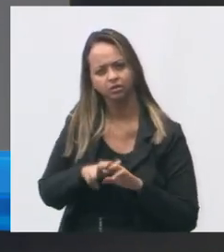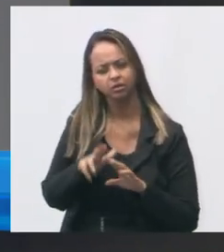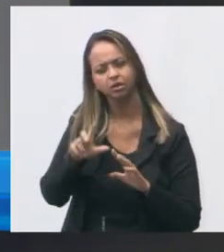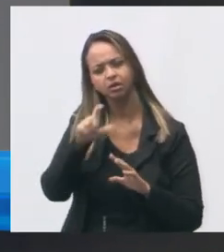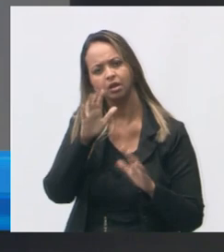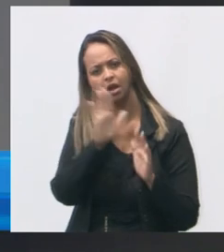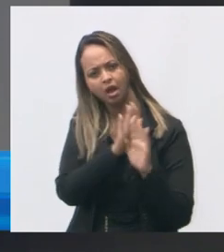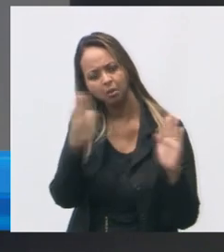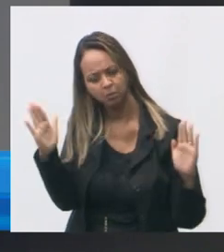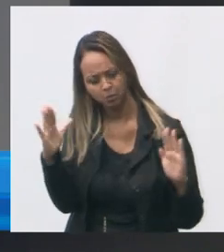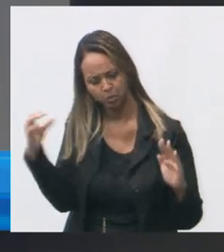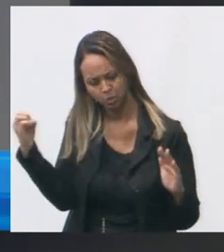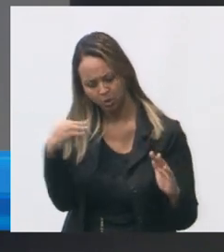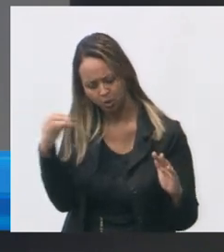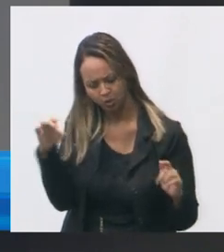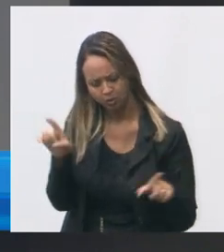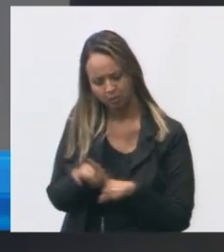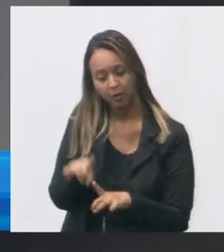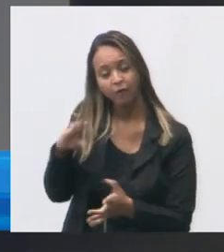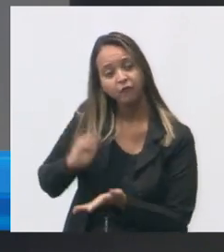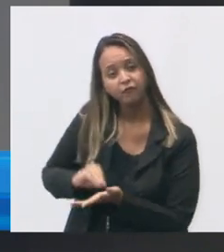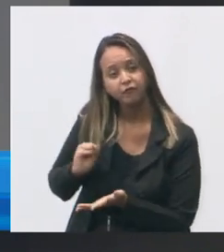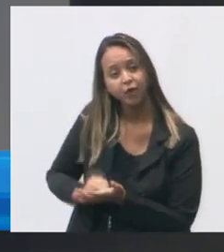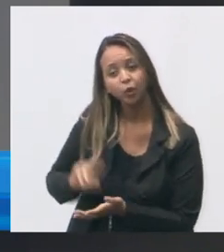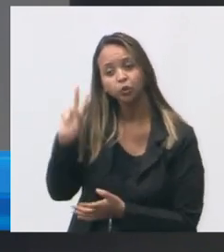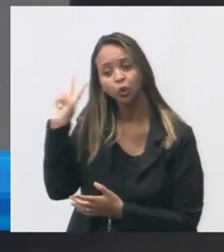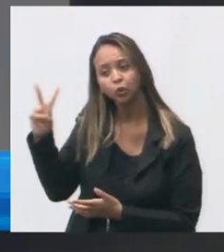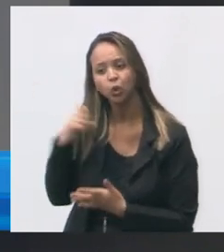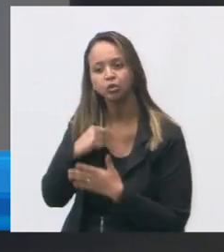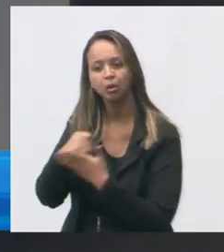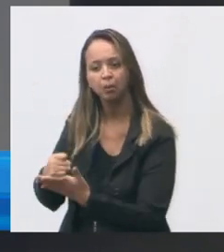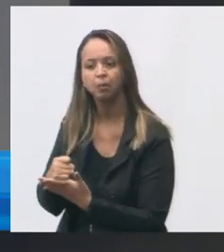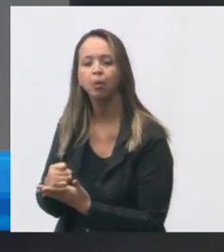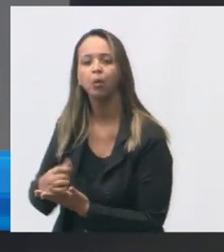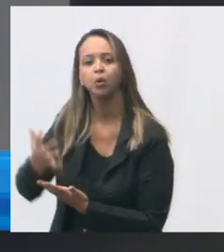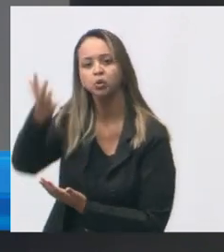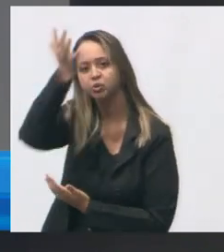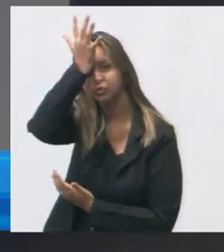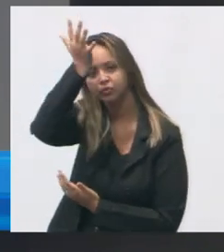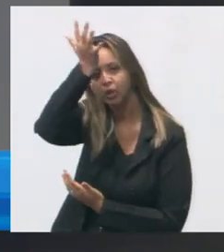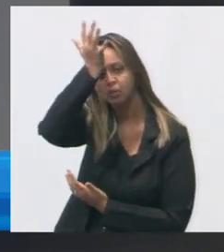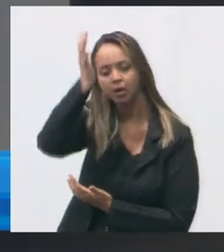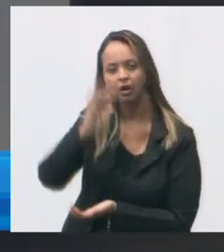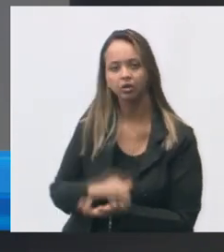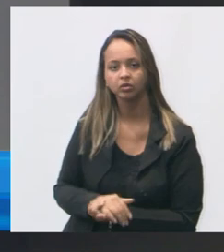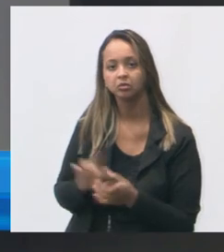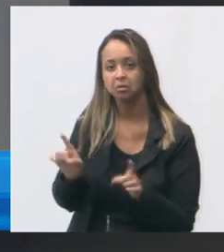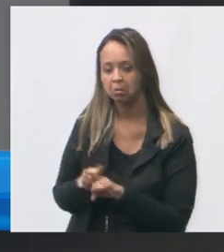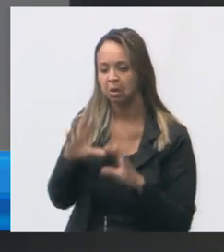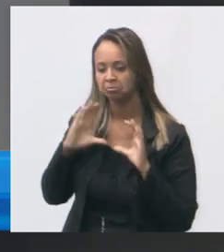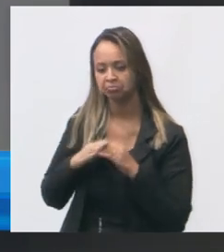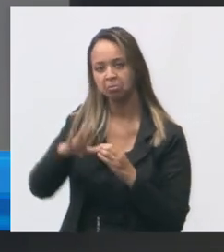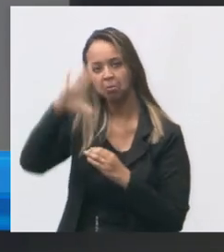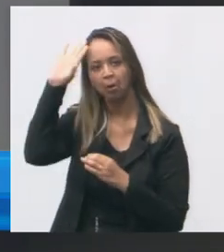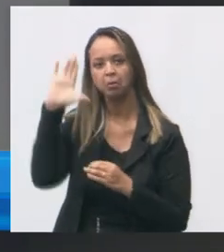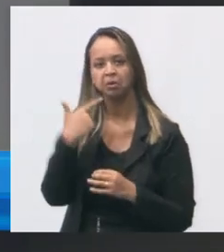deficiência do quadro de funcionário faltam dois auxiliares de enfermagem alvará também não possui